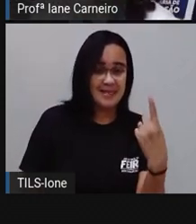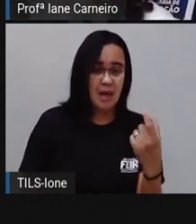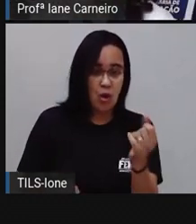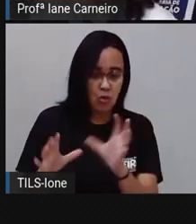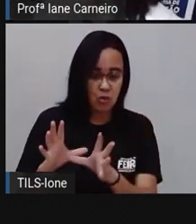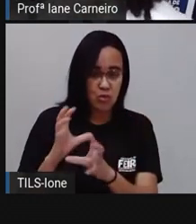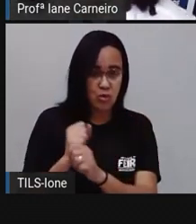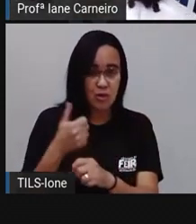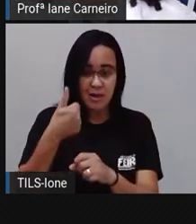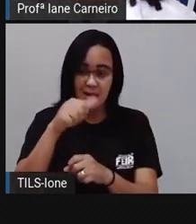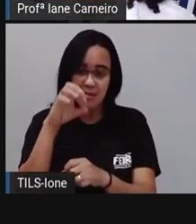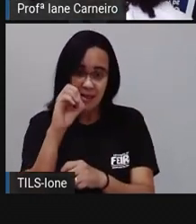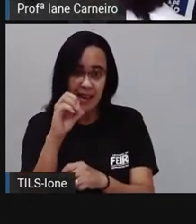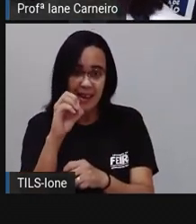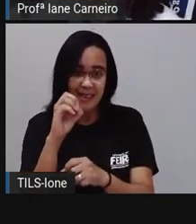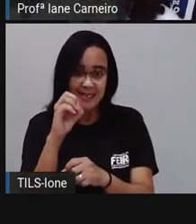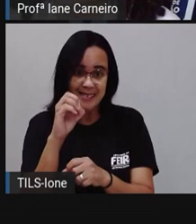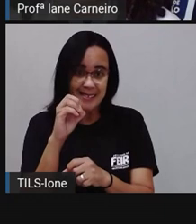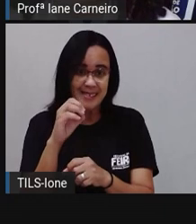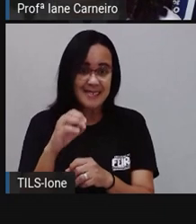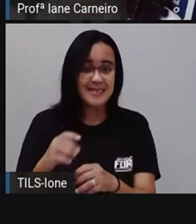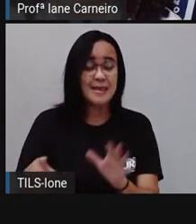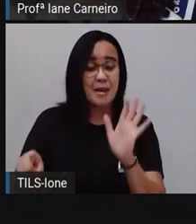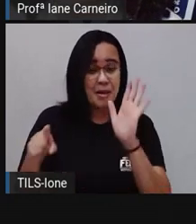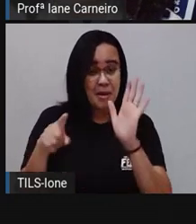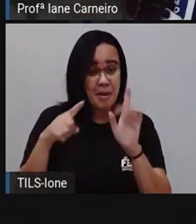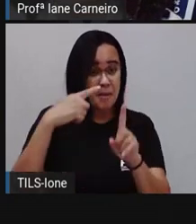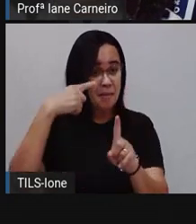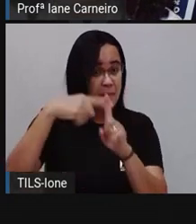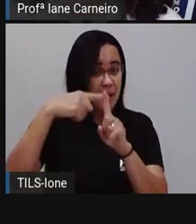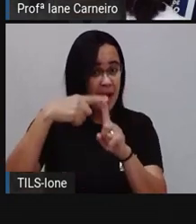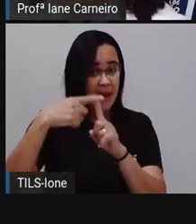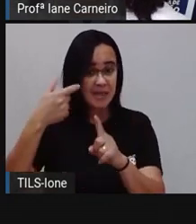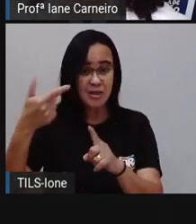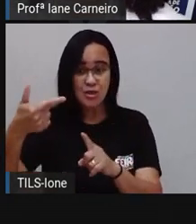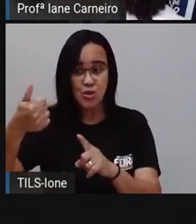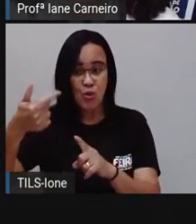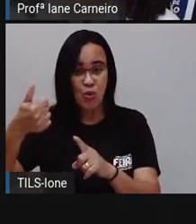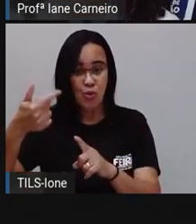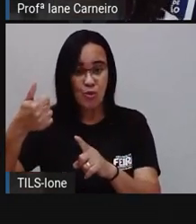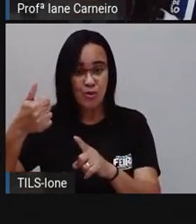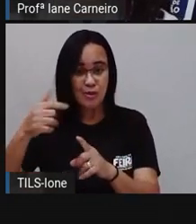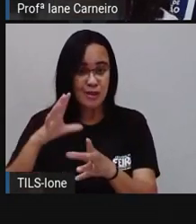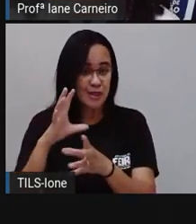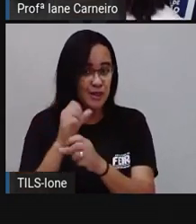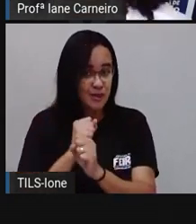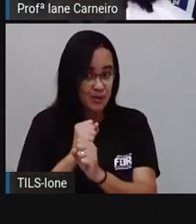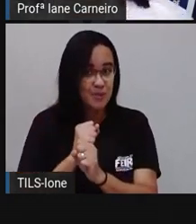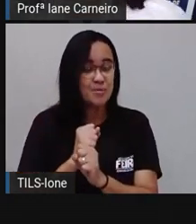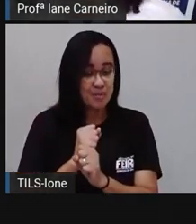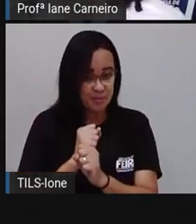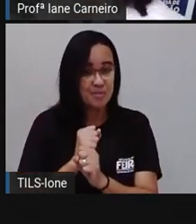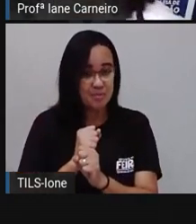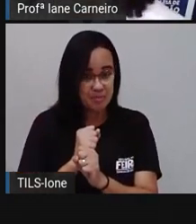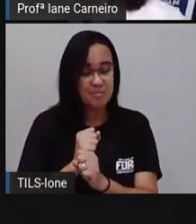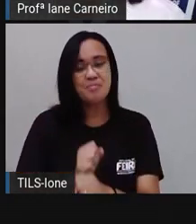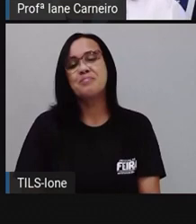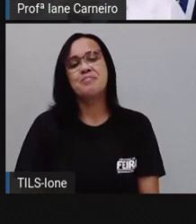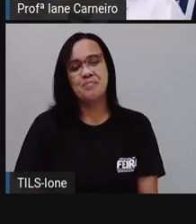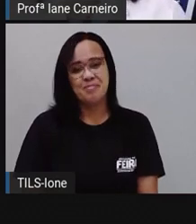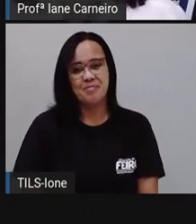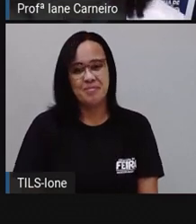Meia dúzia vai ser quanto? Você sabe? Se doze é uma dúzia, a metade de doze, ó, é seis.